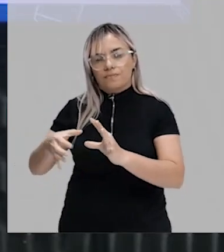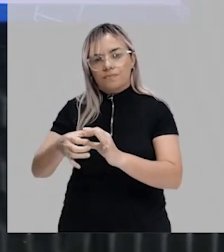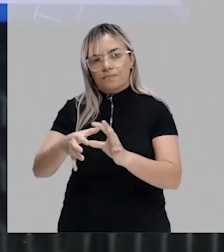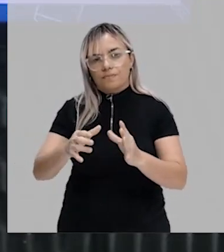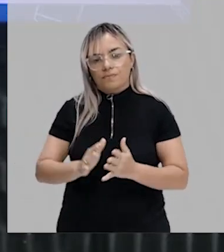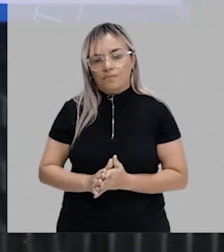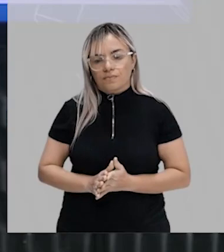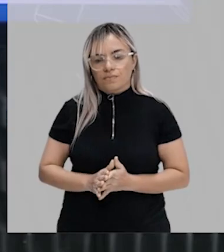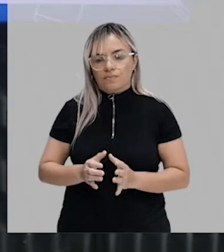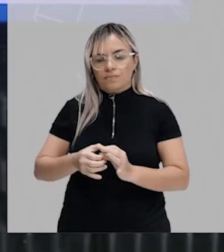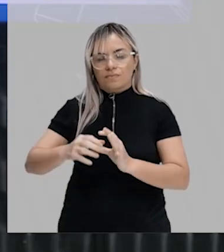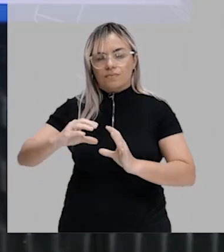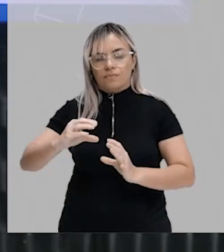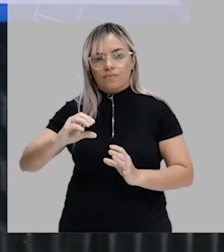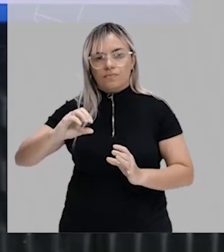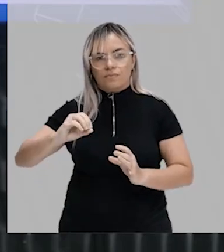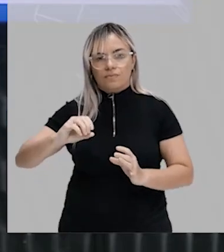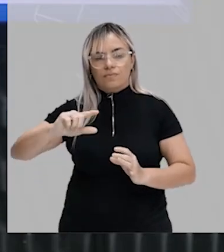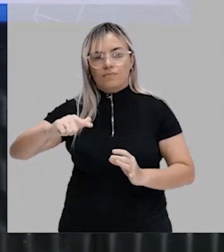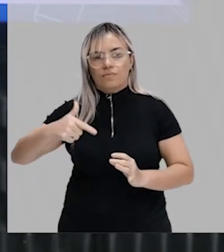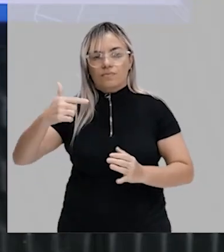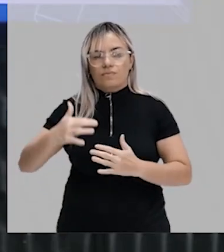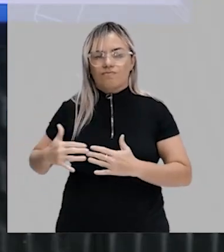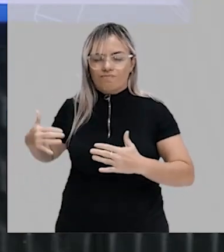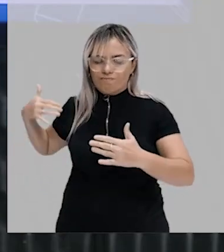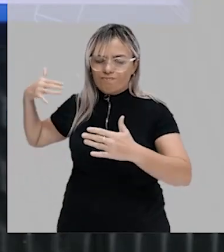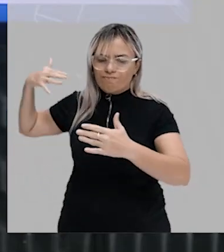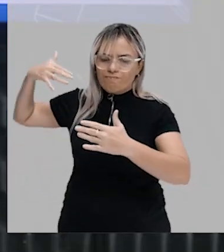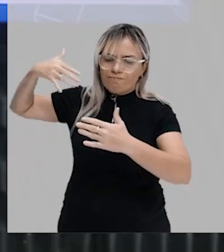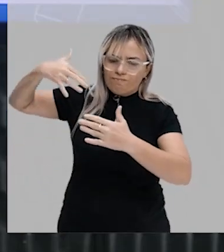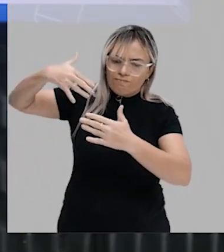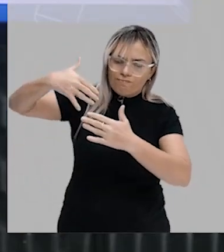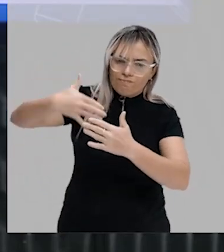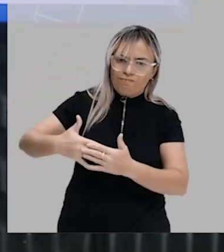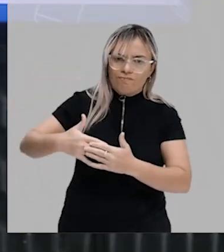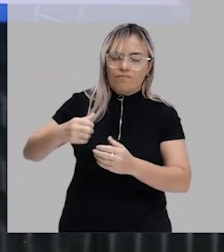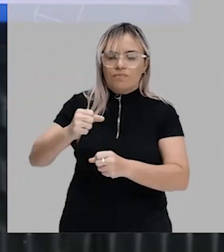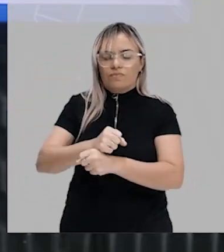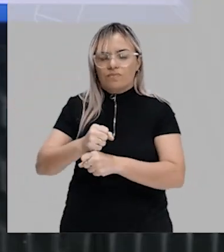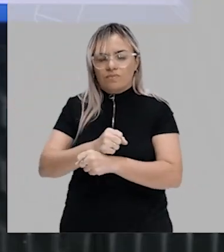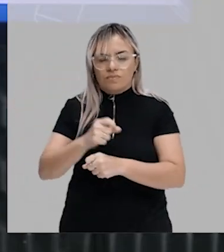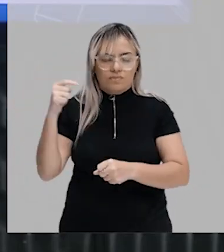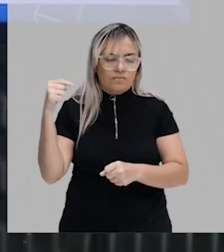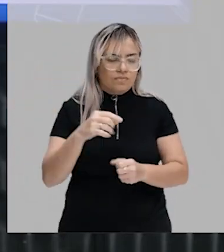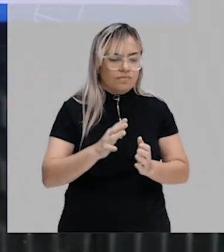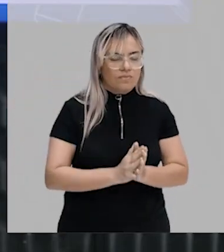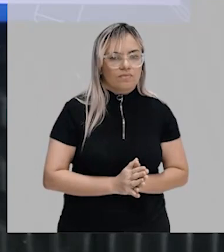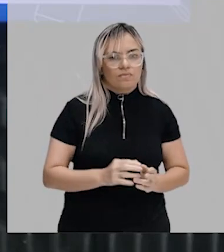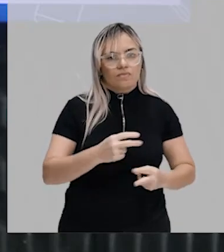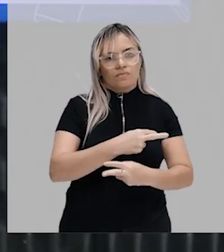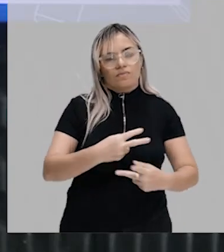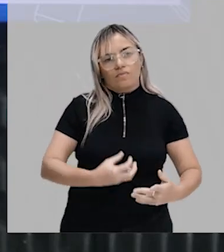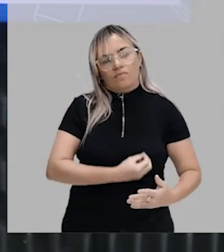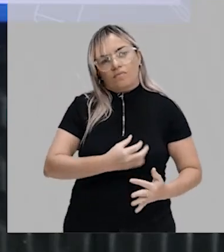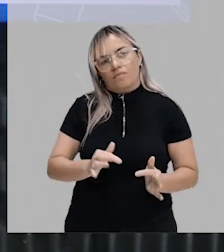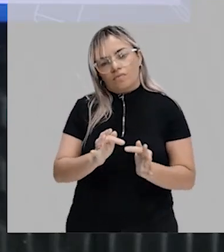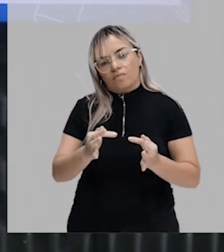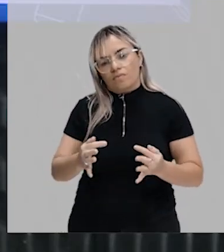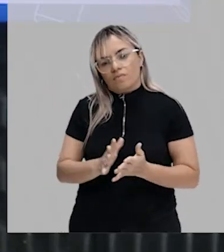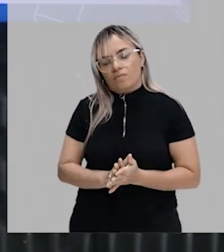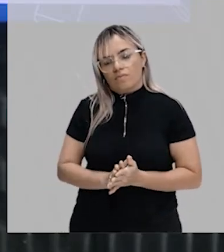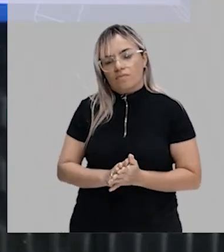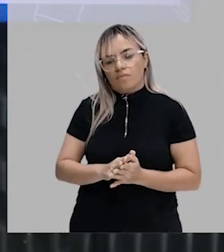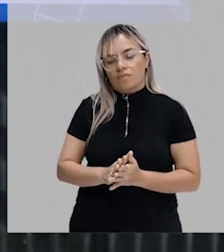imaginar que ao longo de milhares e milhares de anos, esses seres vivos que eram simples, ao consumirem a matéria